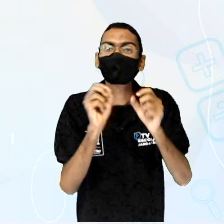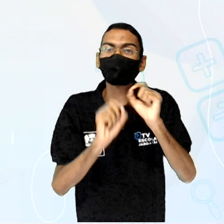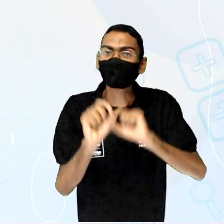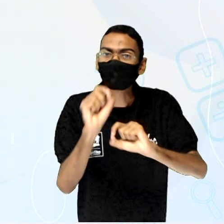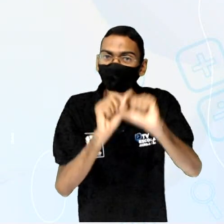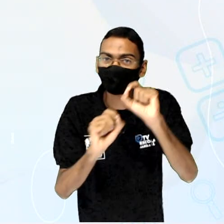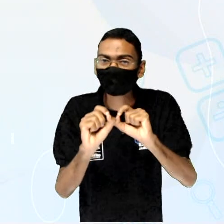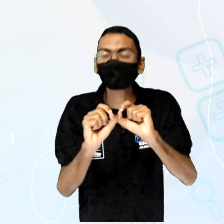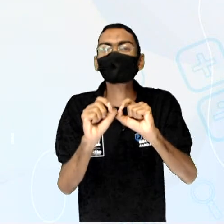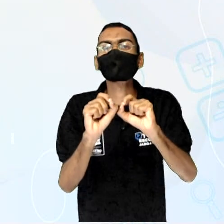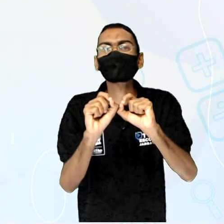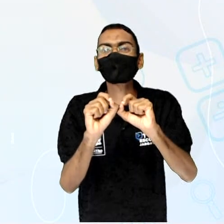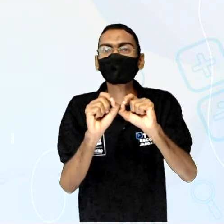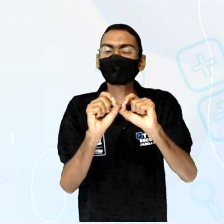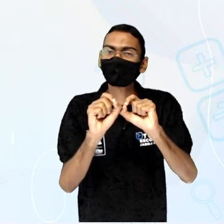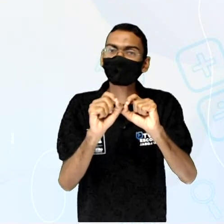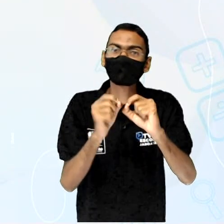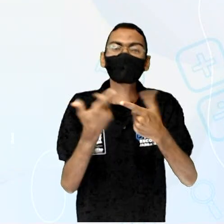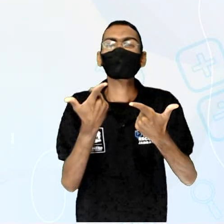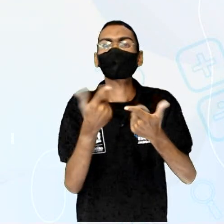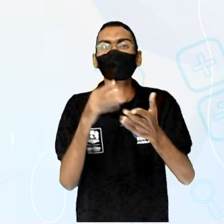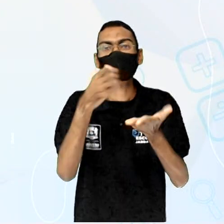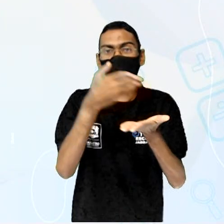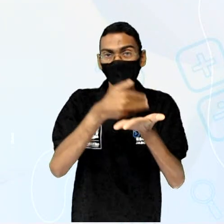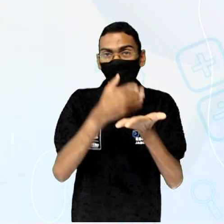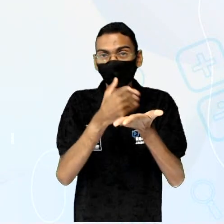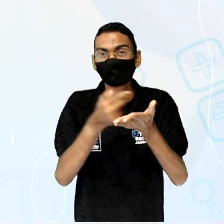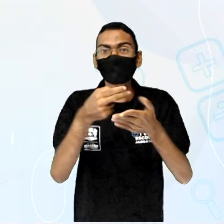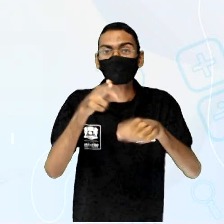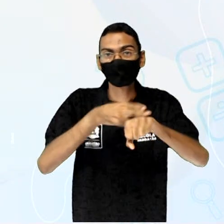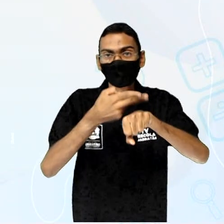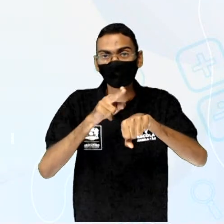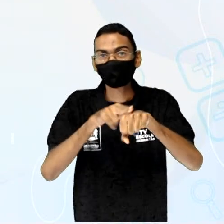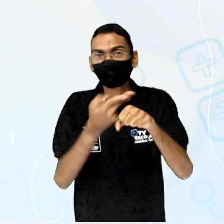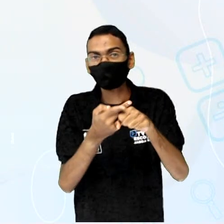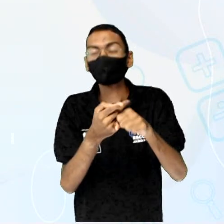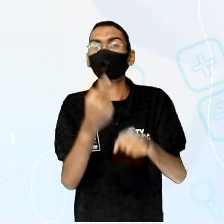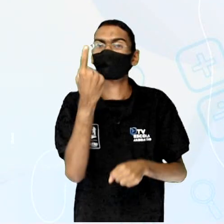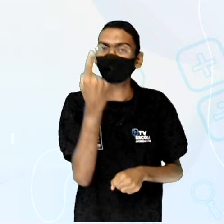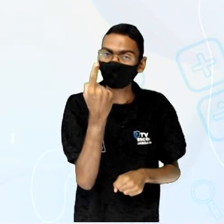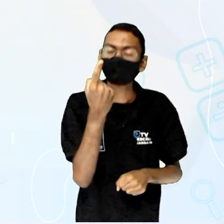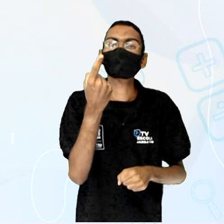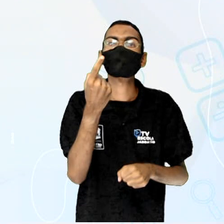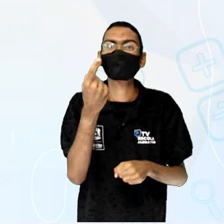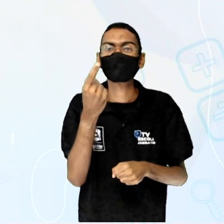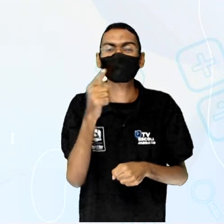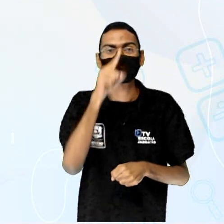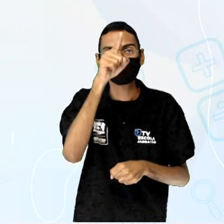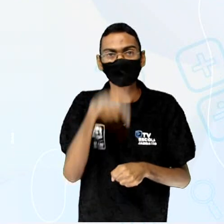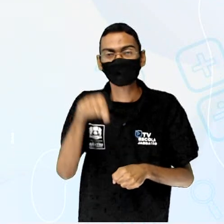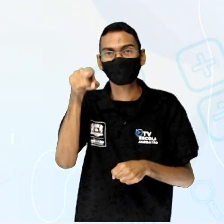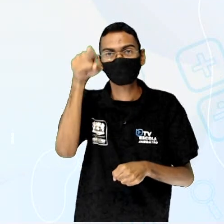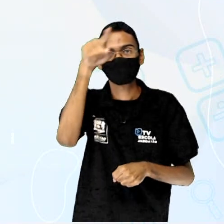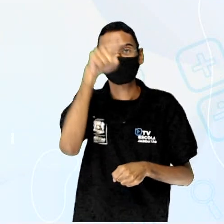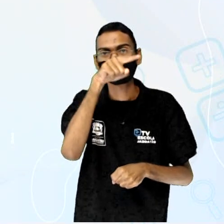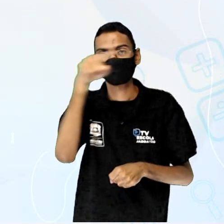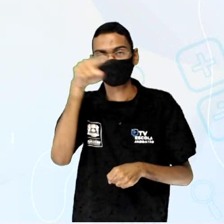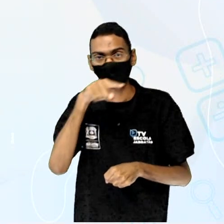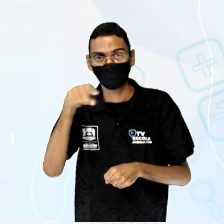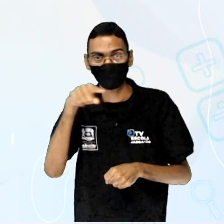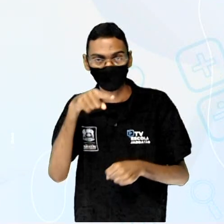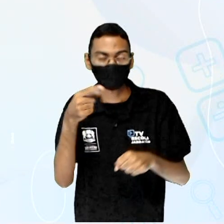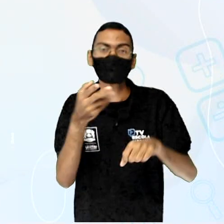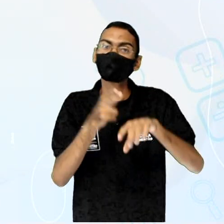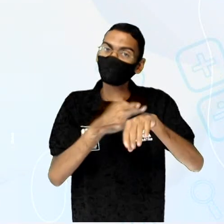Observem. Mônica tem uma barra que está dividida em quatro partes iguais. E Mônica decidiu comer